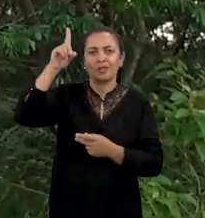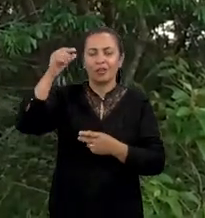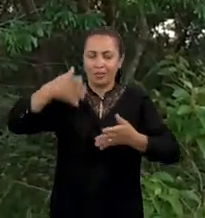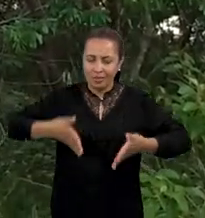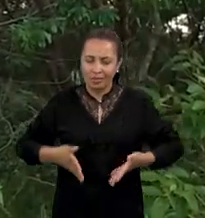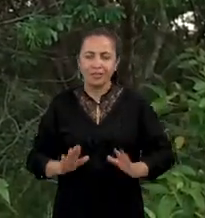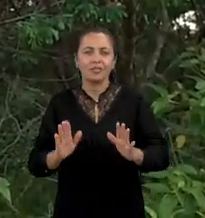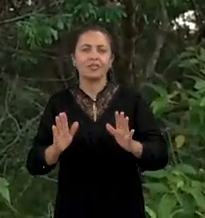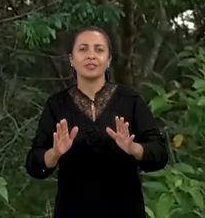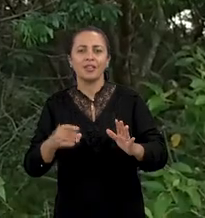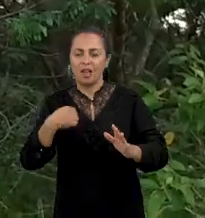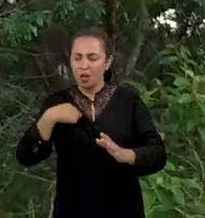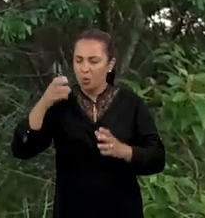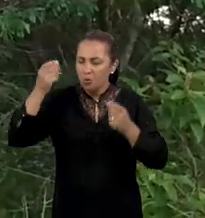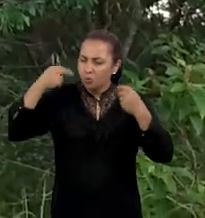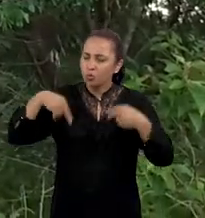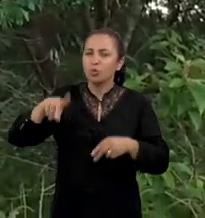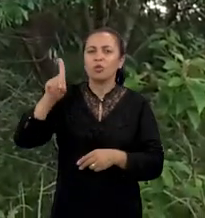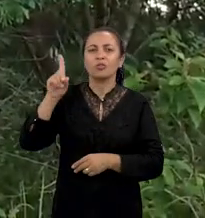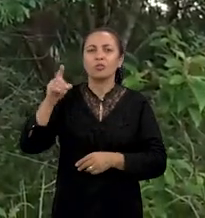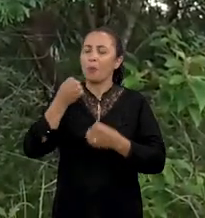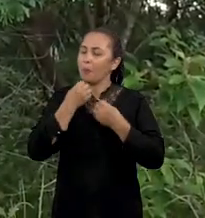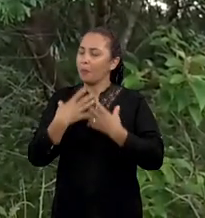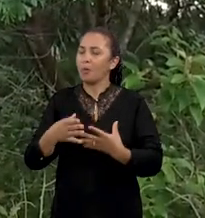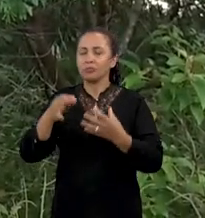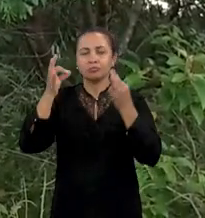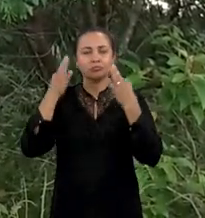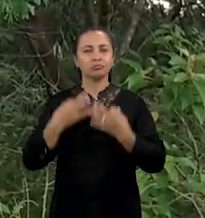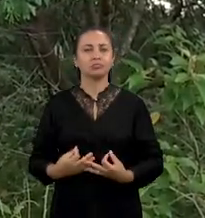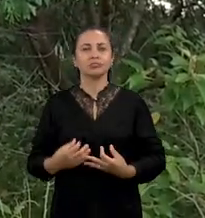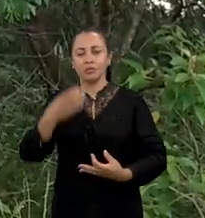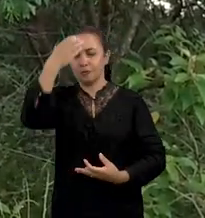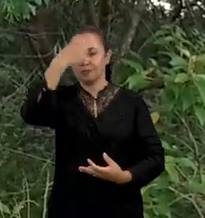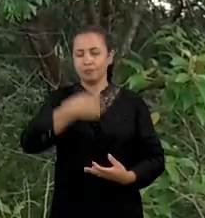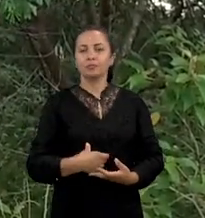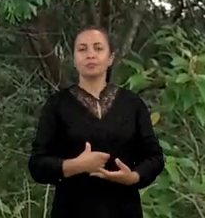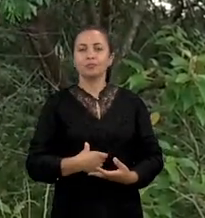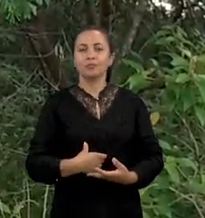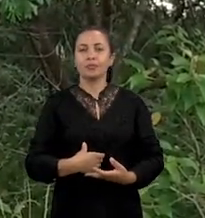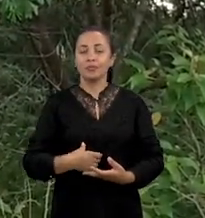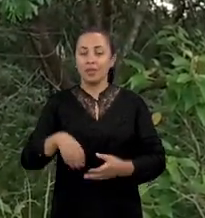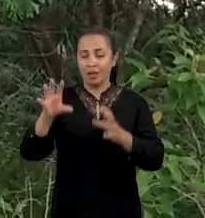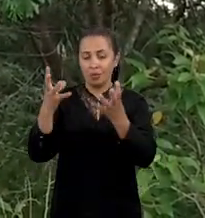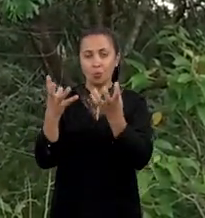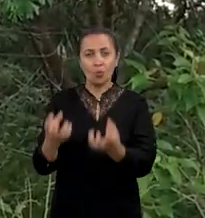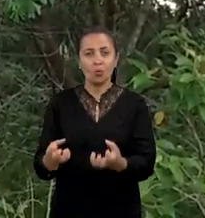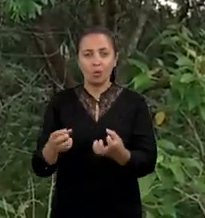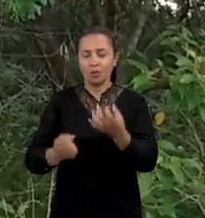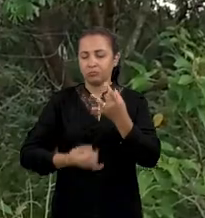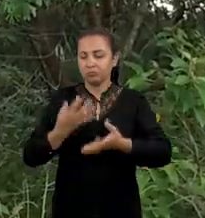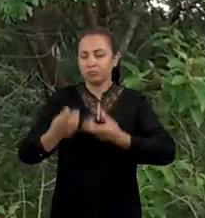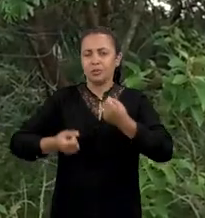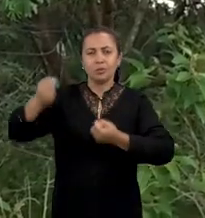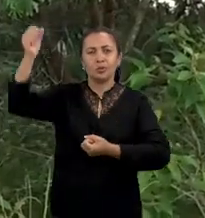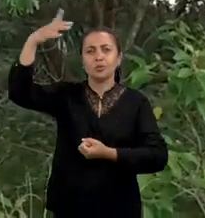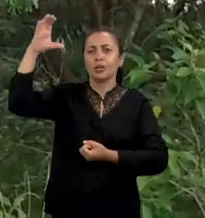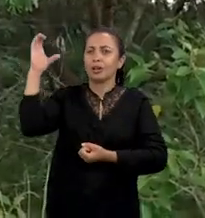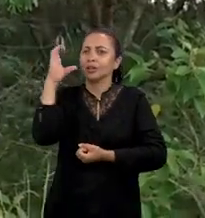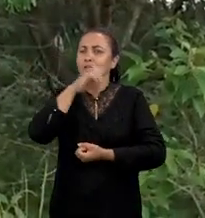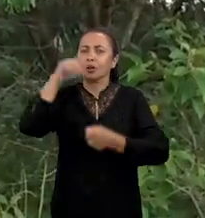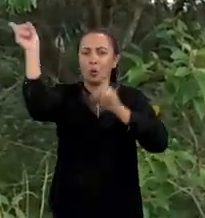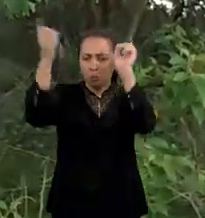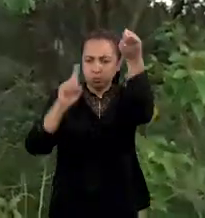Nordeste fui nascido. Sou nordestino assumido, com muita razão de ser. O sertão da poesia, do sol quente que